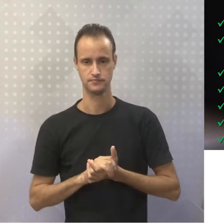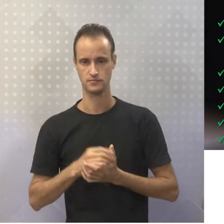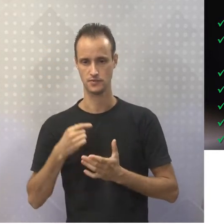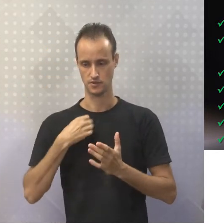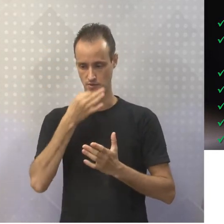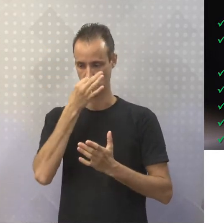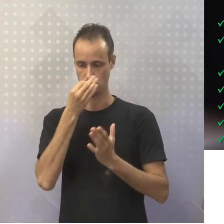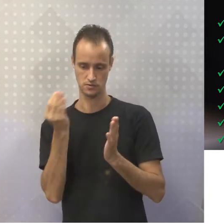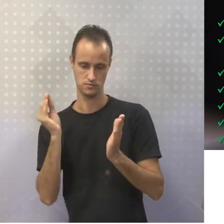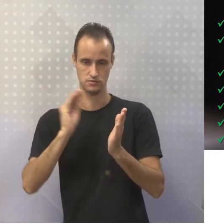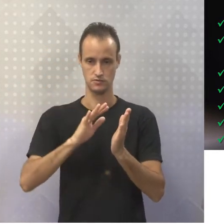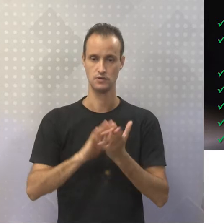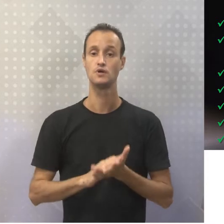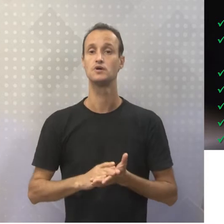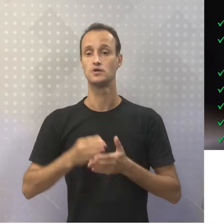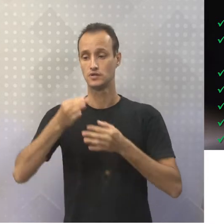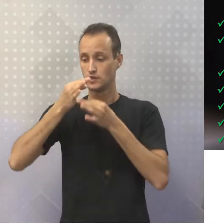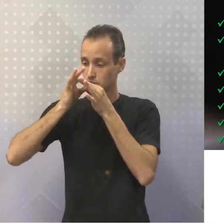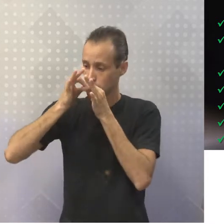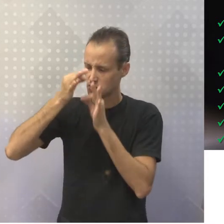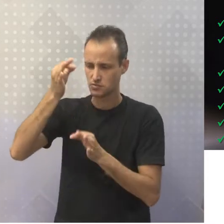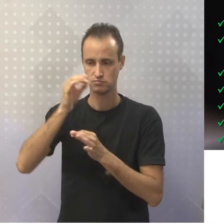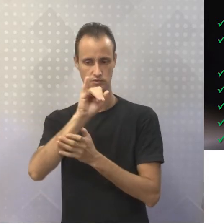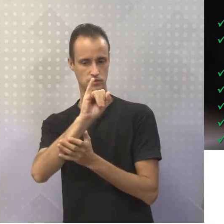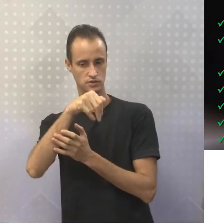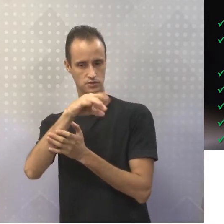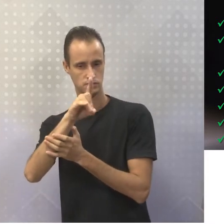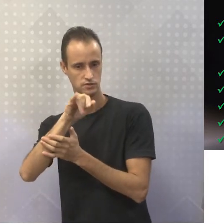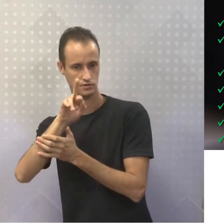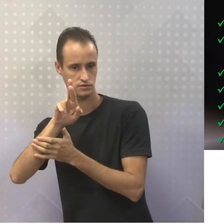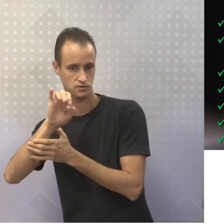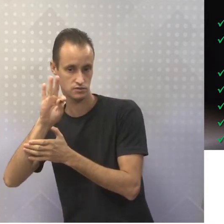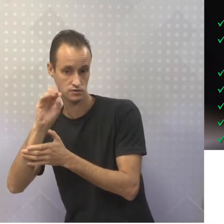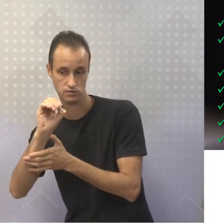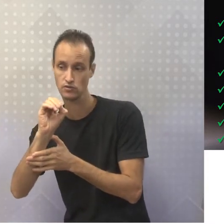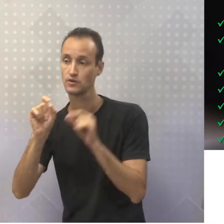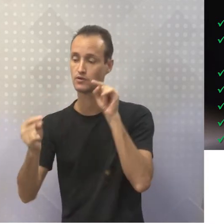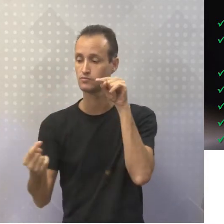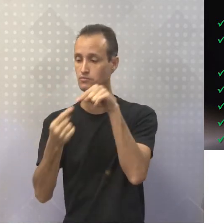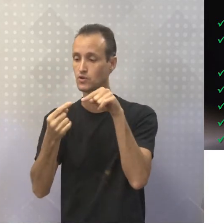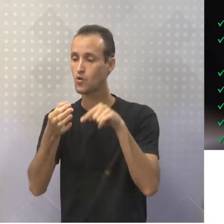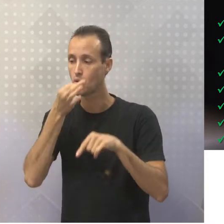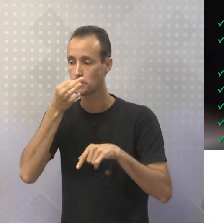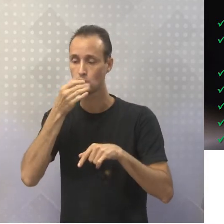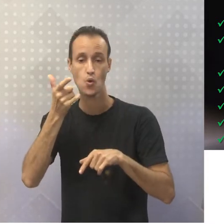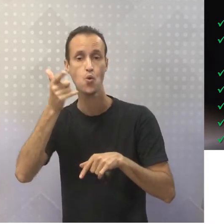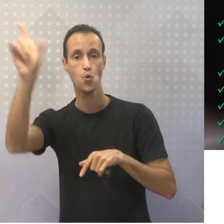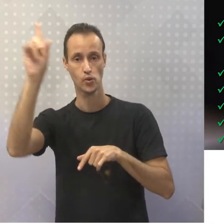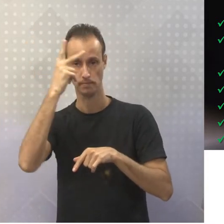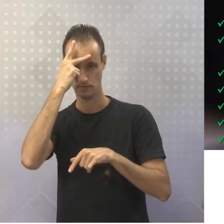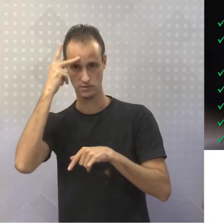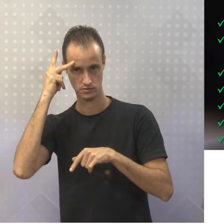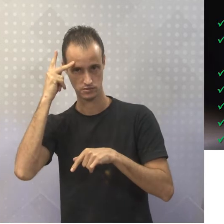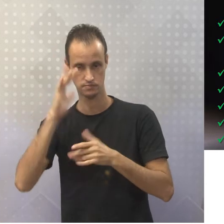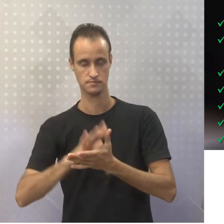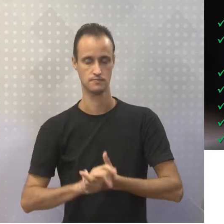eu emito a minha opinião e o discurso indireto quando eu falo da opinião de outra pessoa, né?